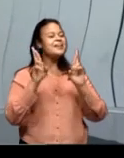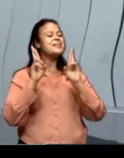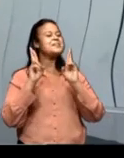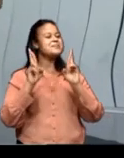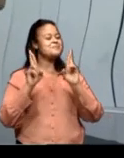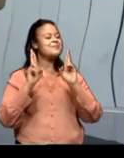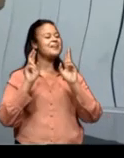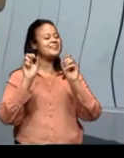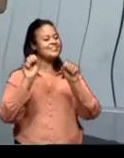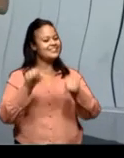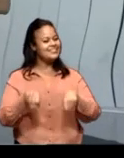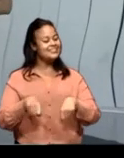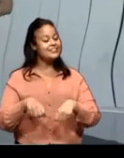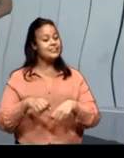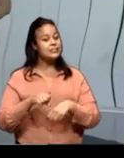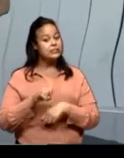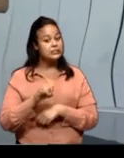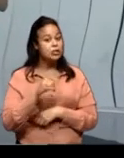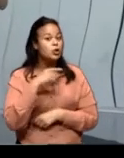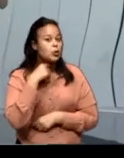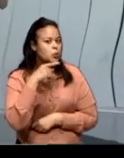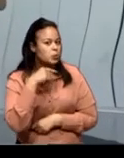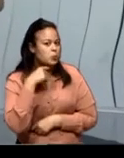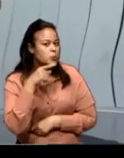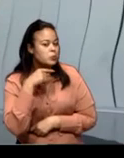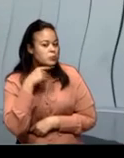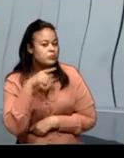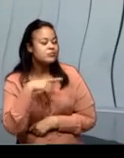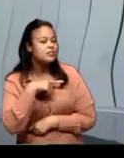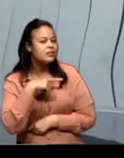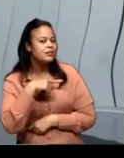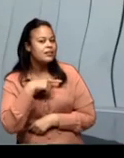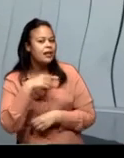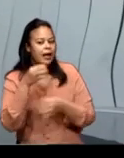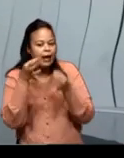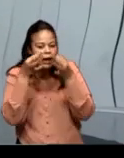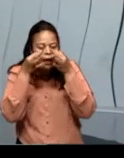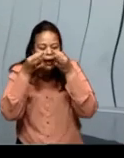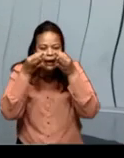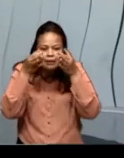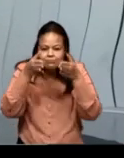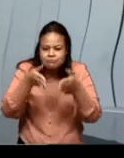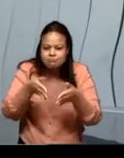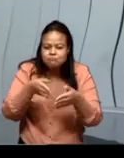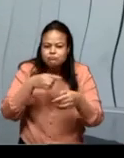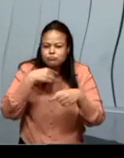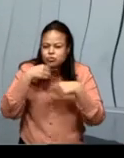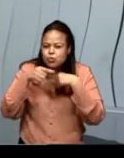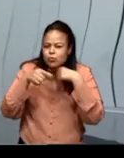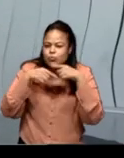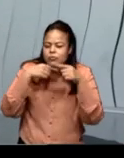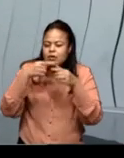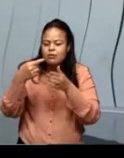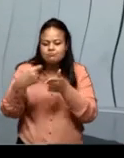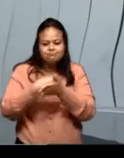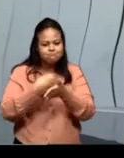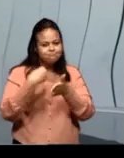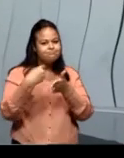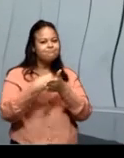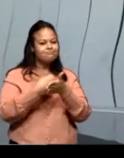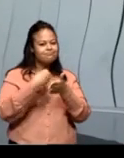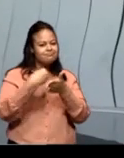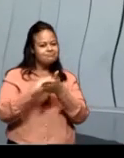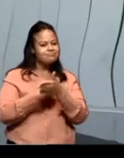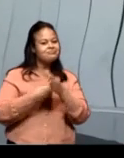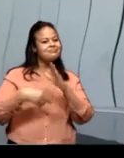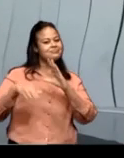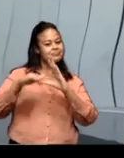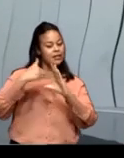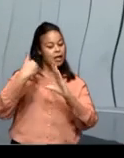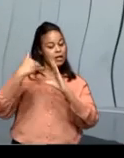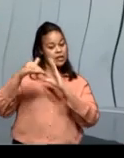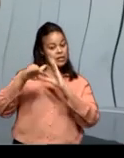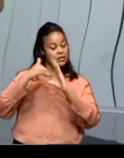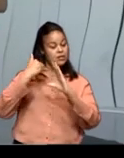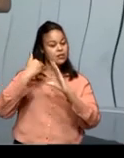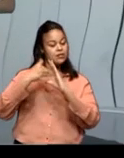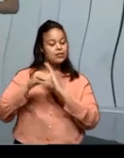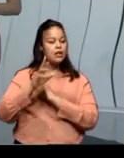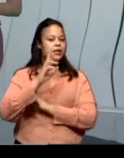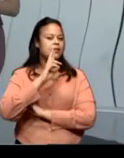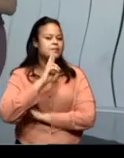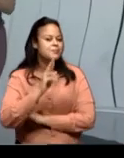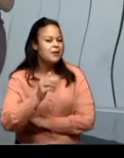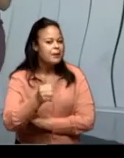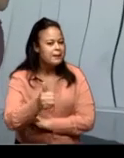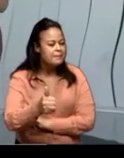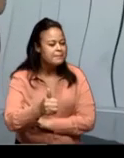ficado. Se não ficou, se liga no Tira a Dúvida. É só mandar a sua dúvida que nós vamos responder,